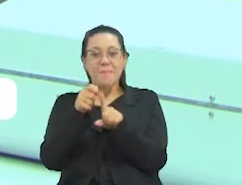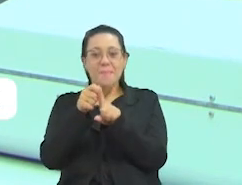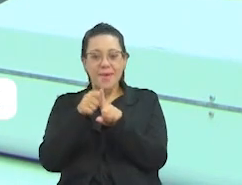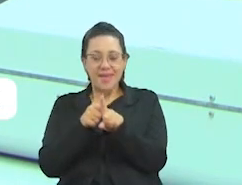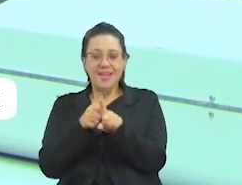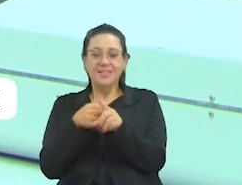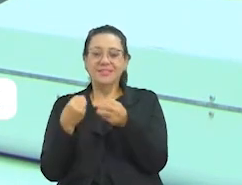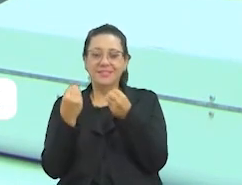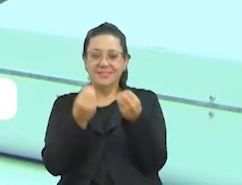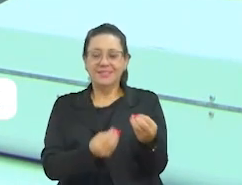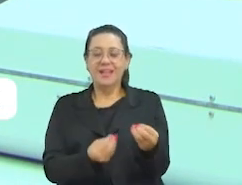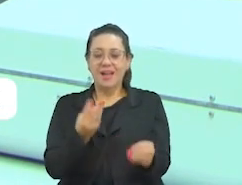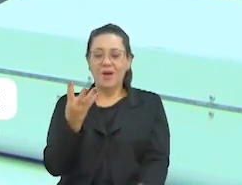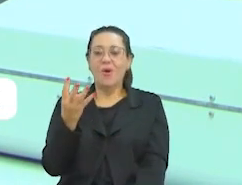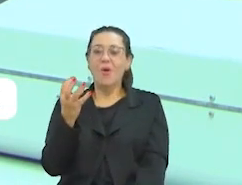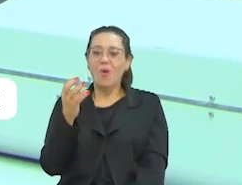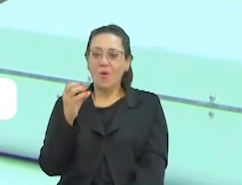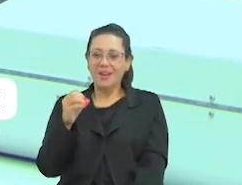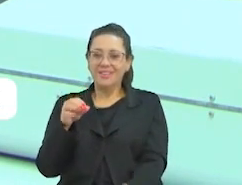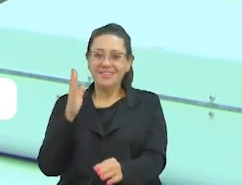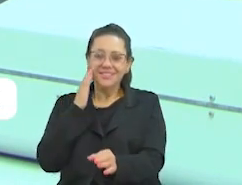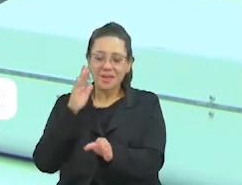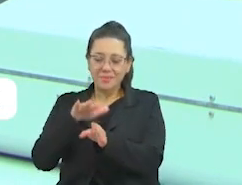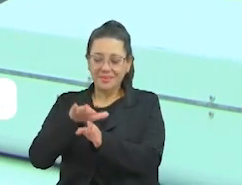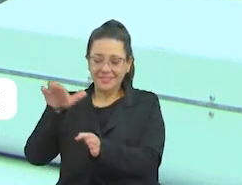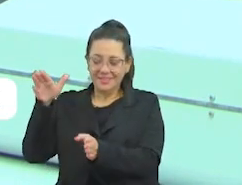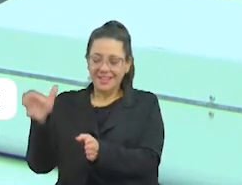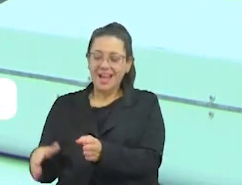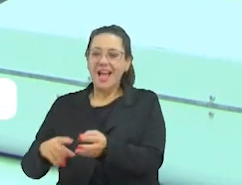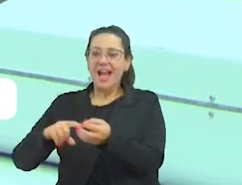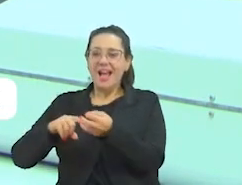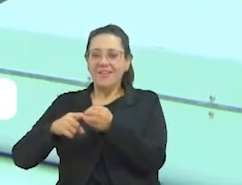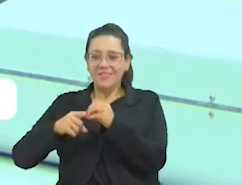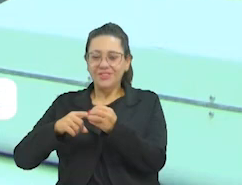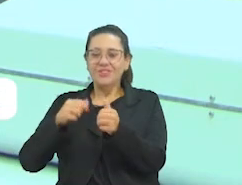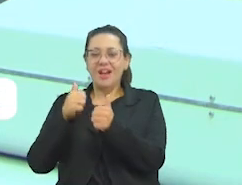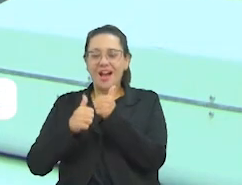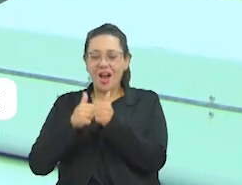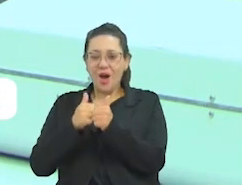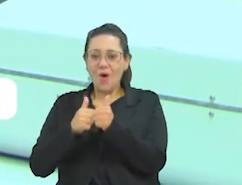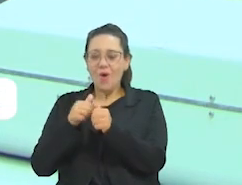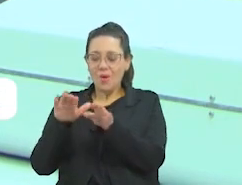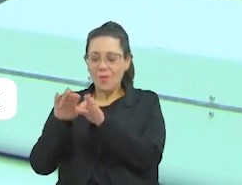40 cestas básicas, nós queremos chegar no número mais ou menos de 200, 250.